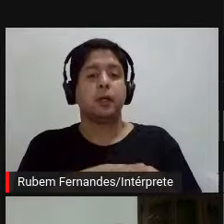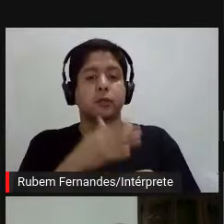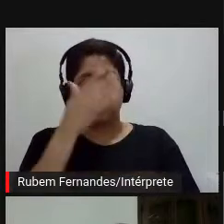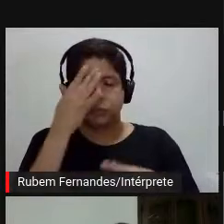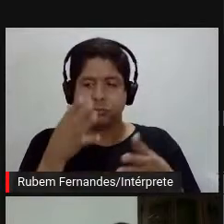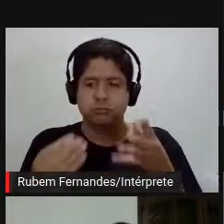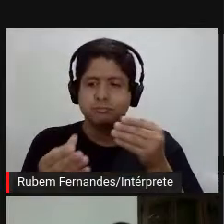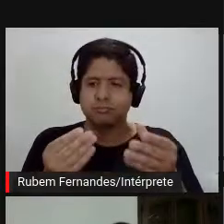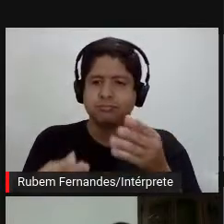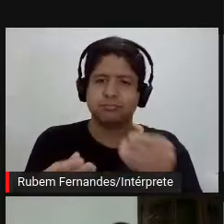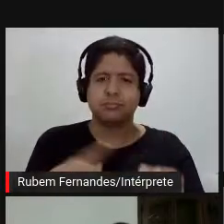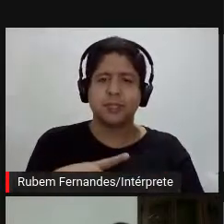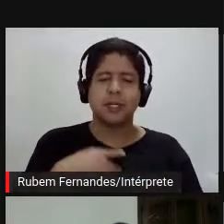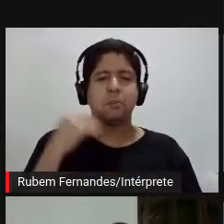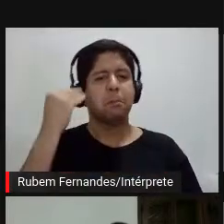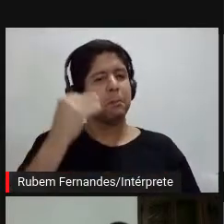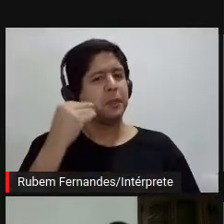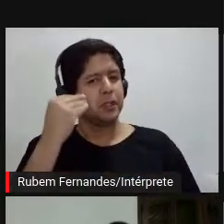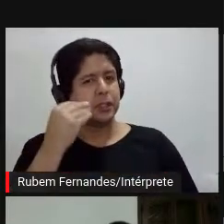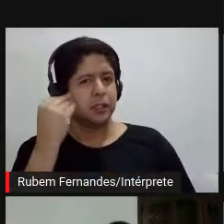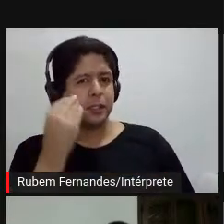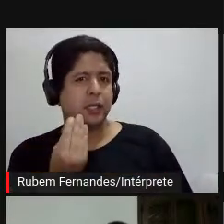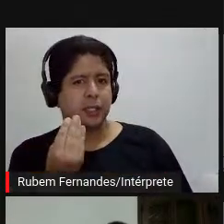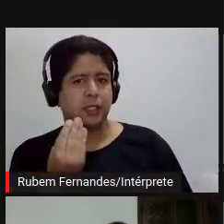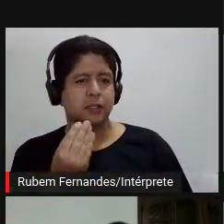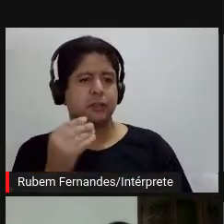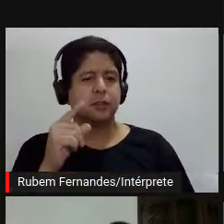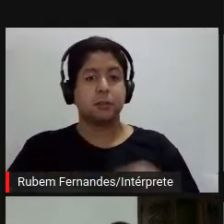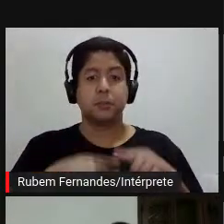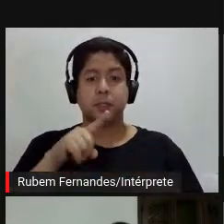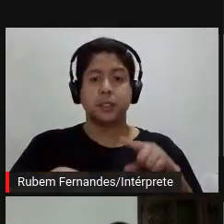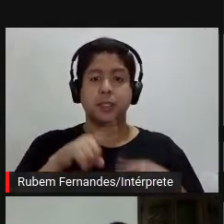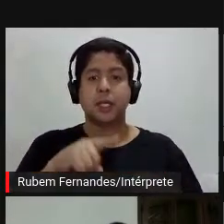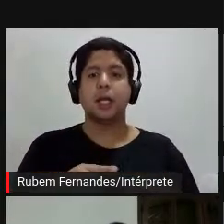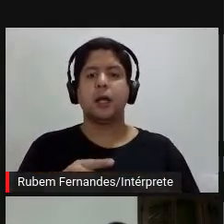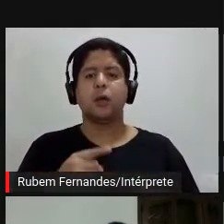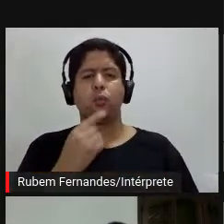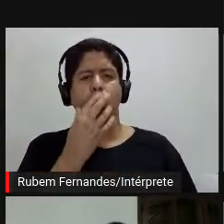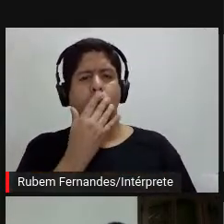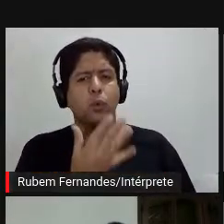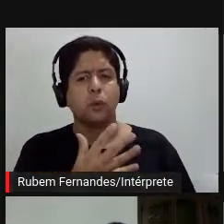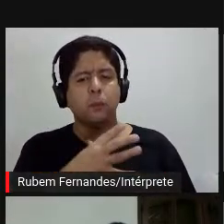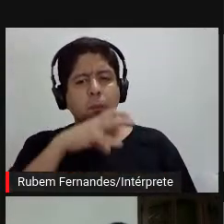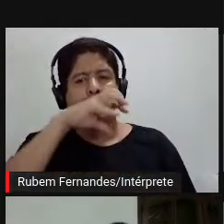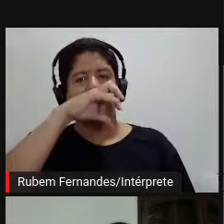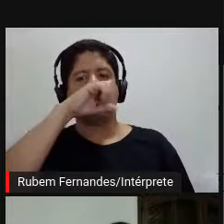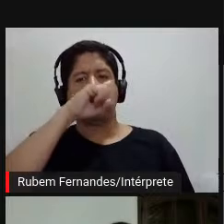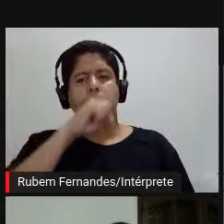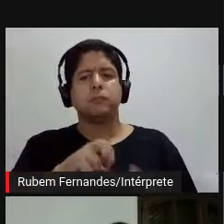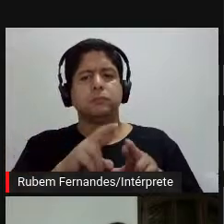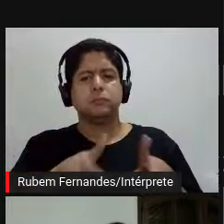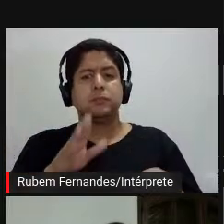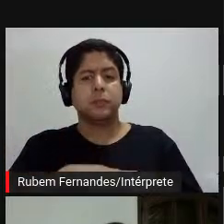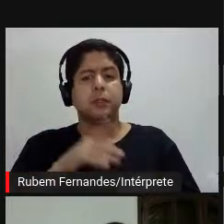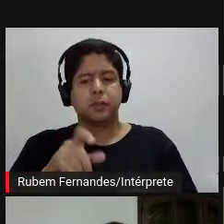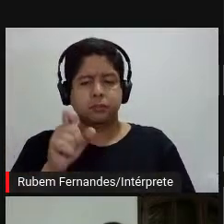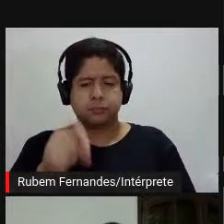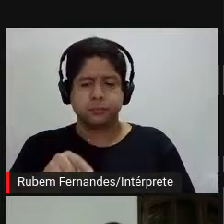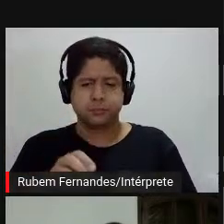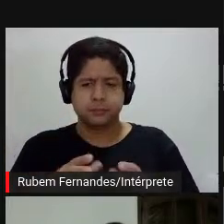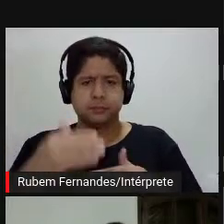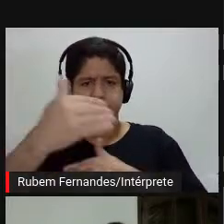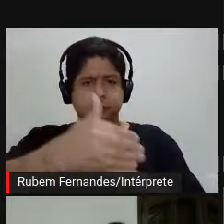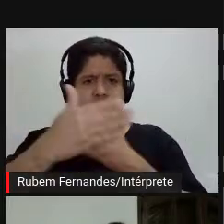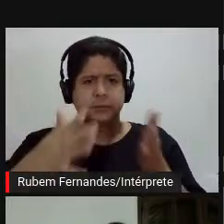queriam trazer experiências com materiais e cores e cheiros diferentes a partir do momento que você abrisse caixas,